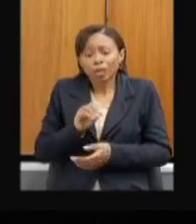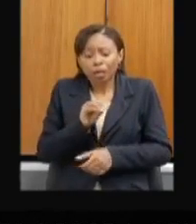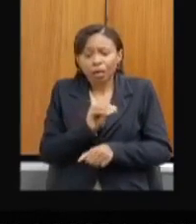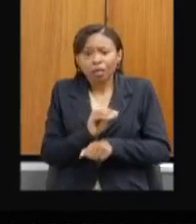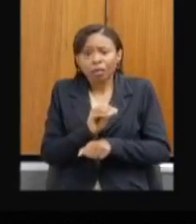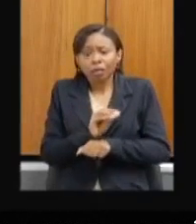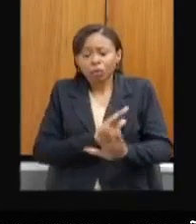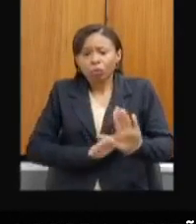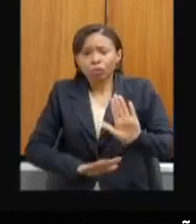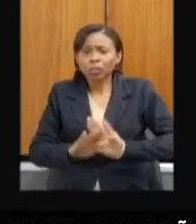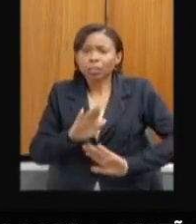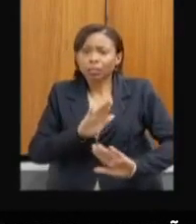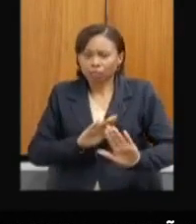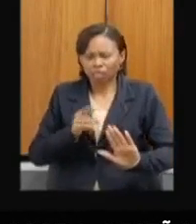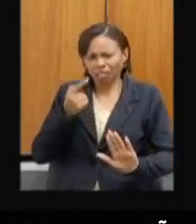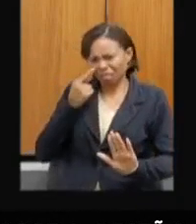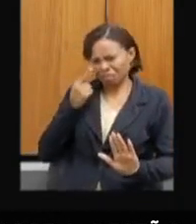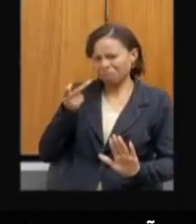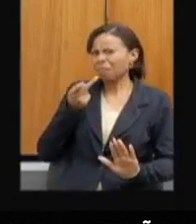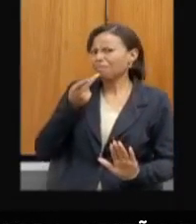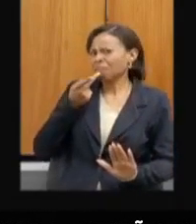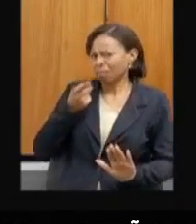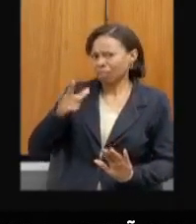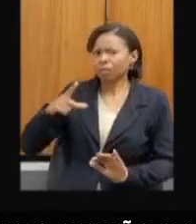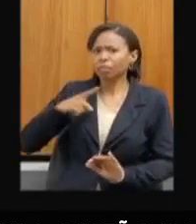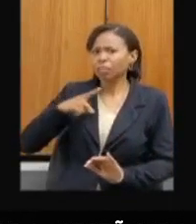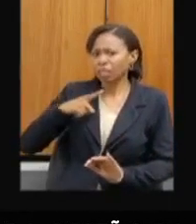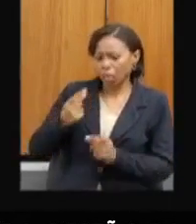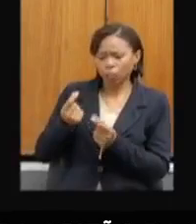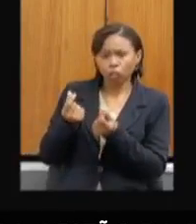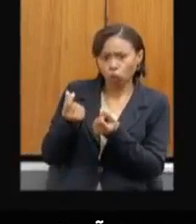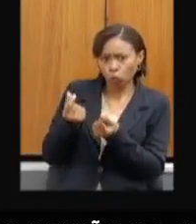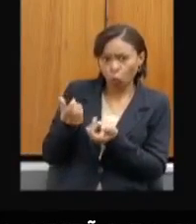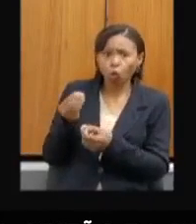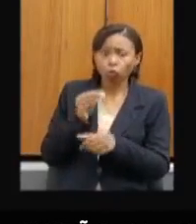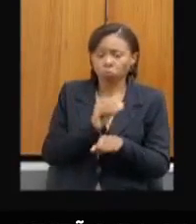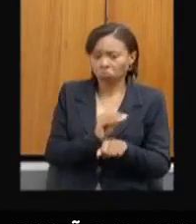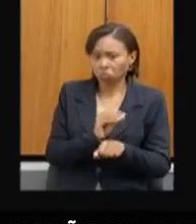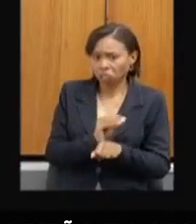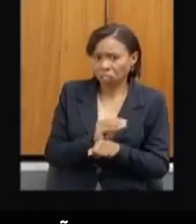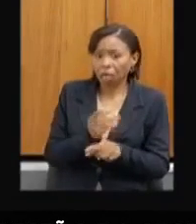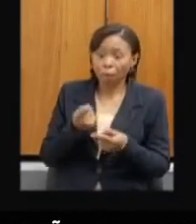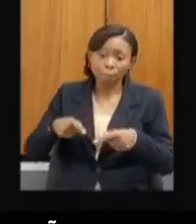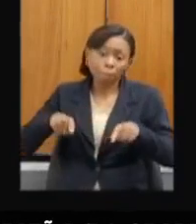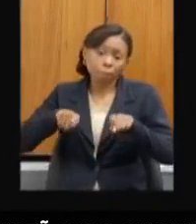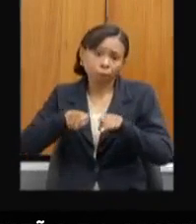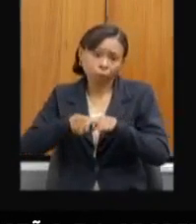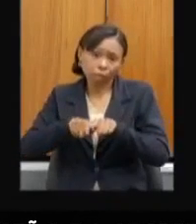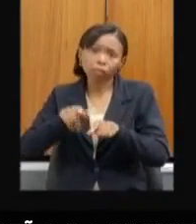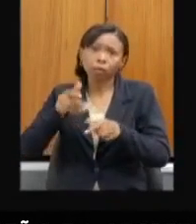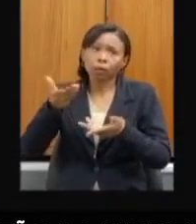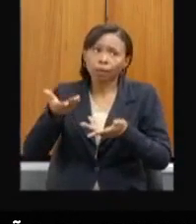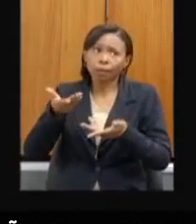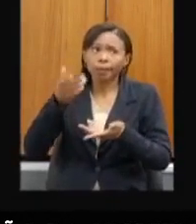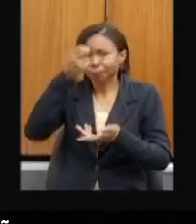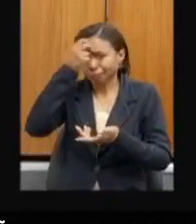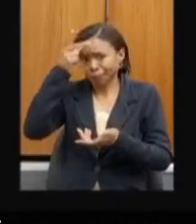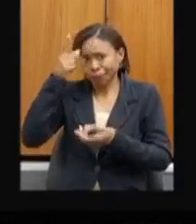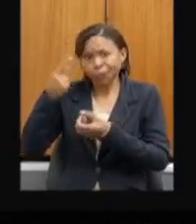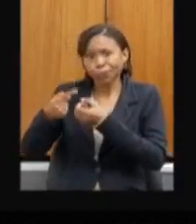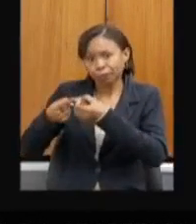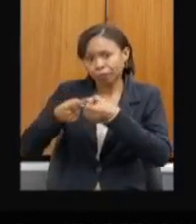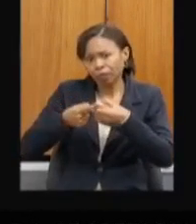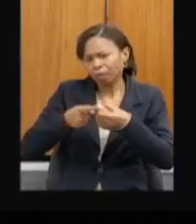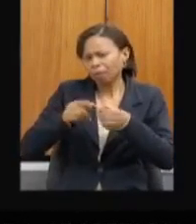dizer que existe recurso para isso, em projetos em parceria com as prefeituras municipais, mas na verdade, na